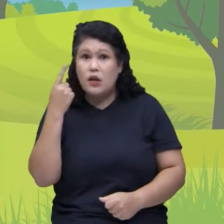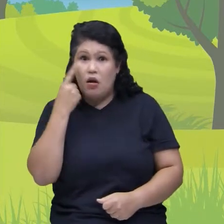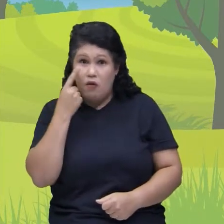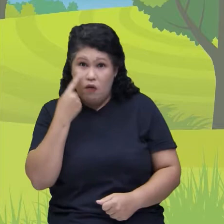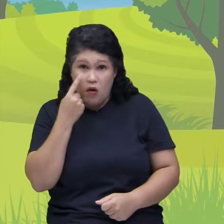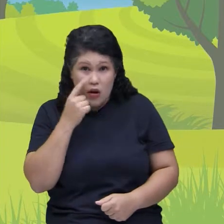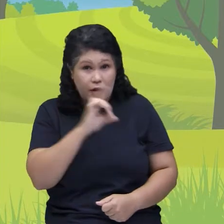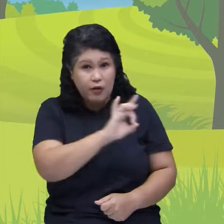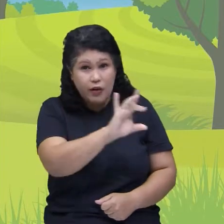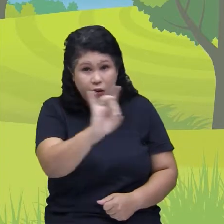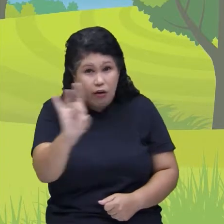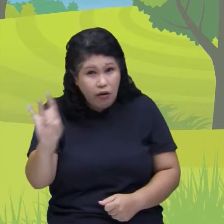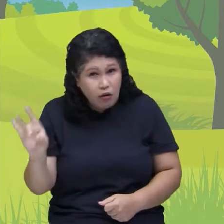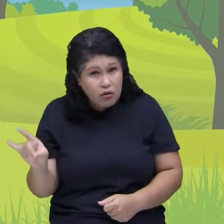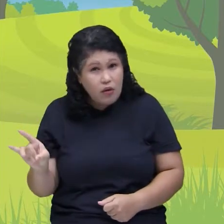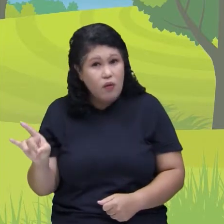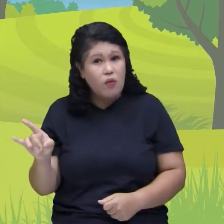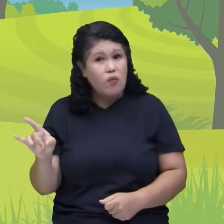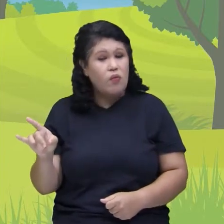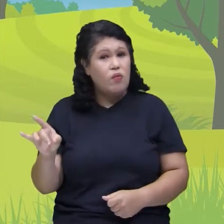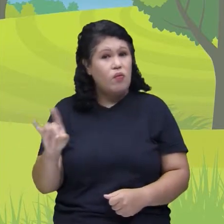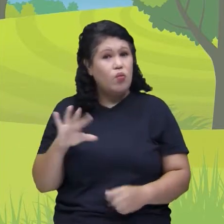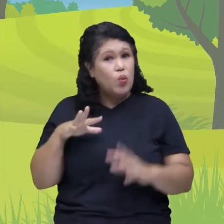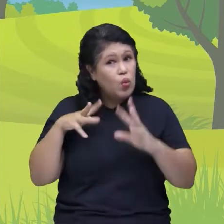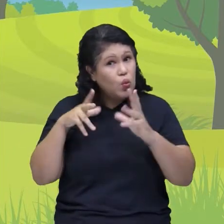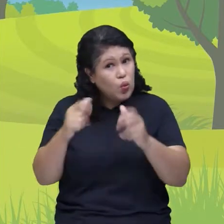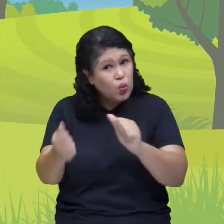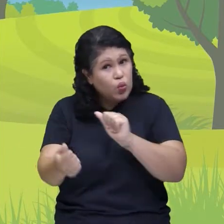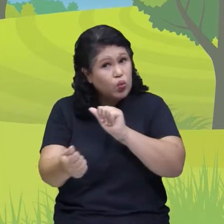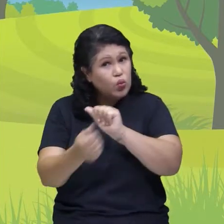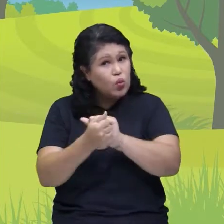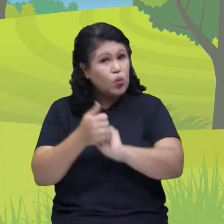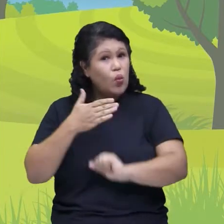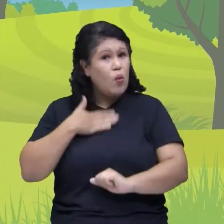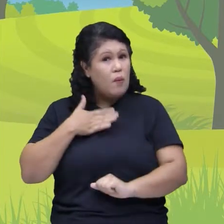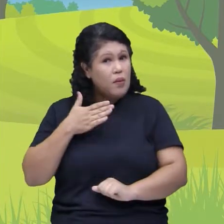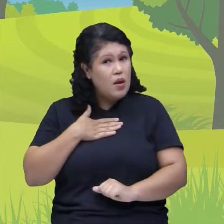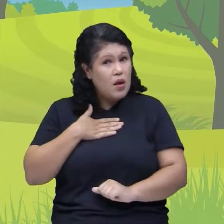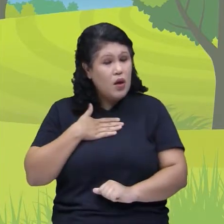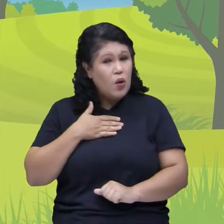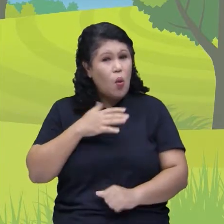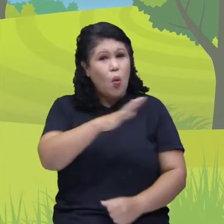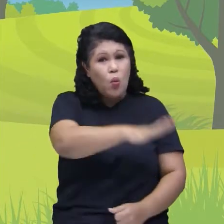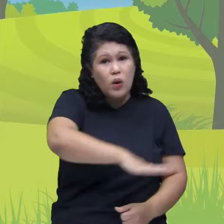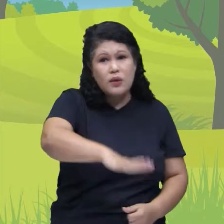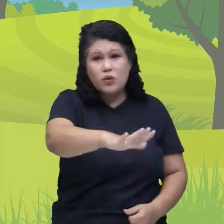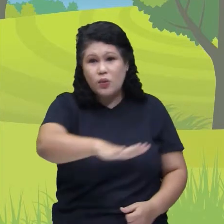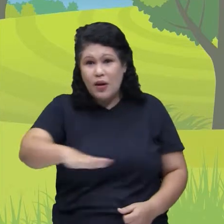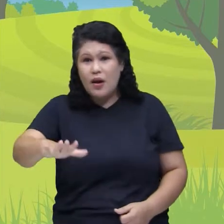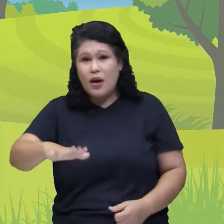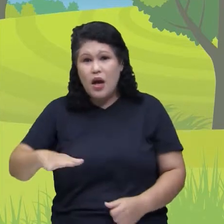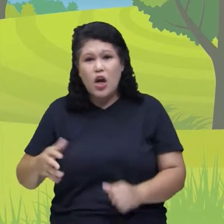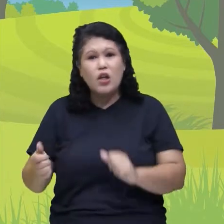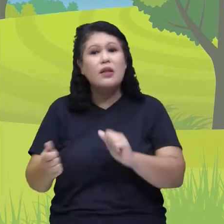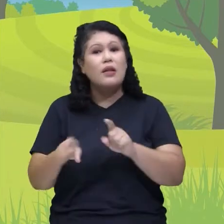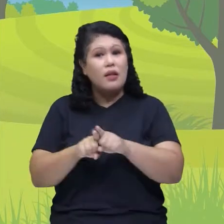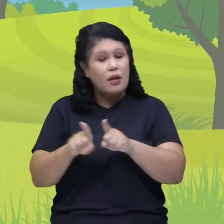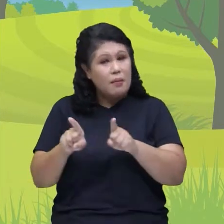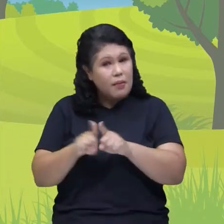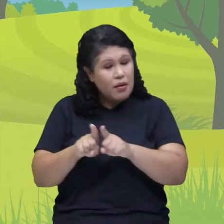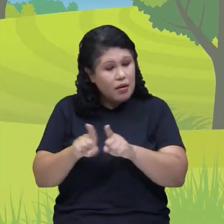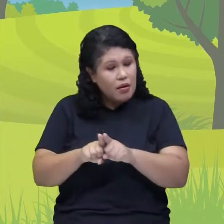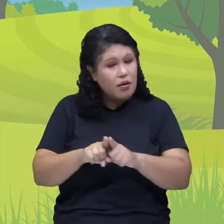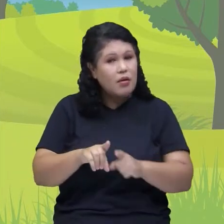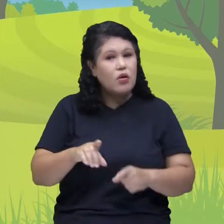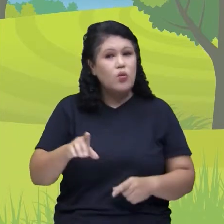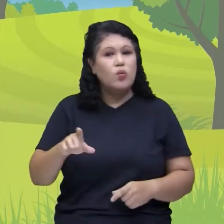Lorena, um monte de gente legal participando aqui com a gente. Olha, todas as DDZs também estão aí. DDZ Sul, DDZ Centro